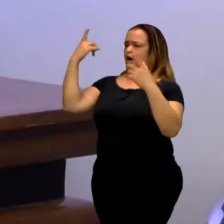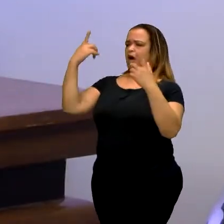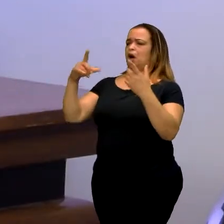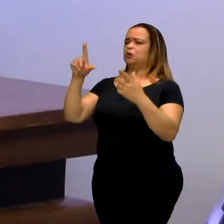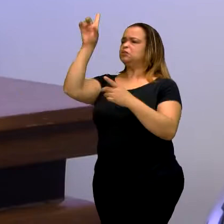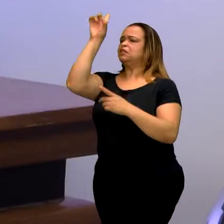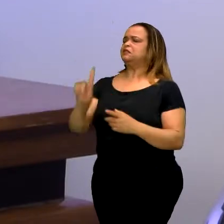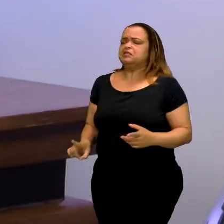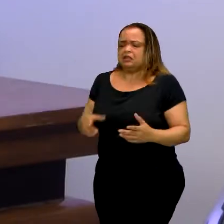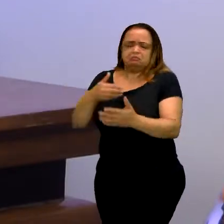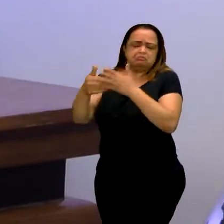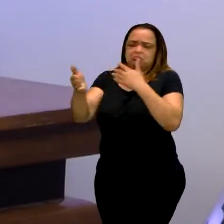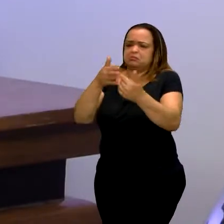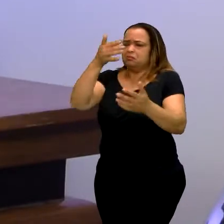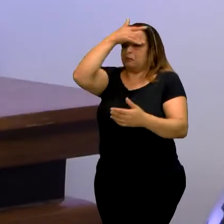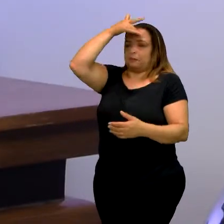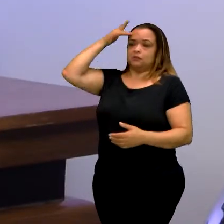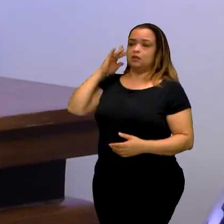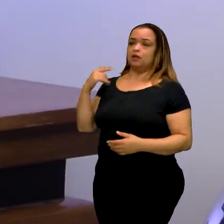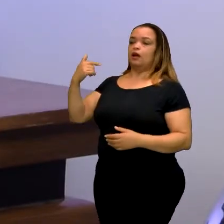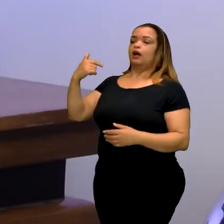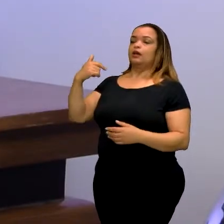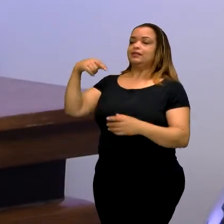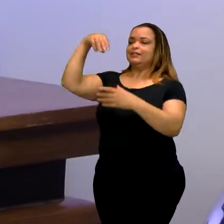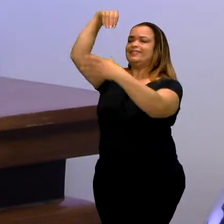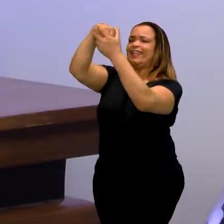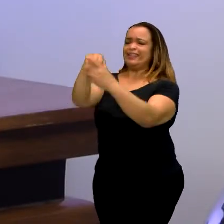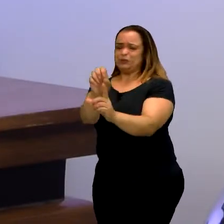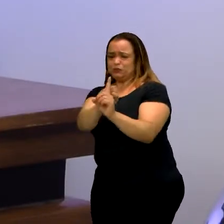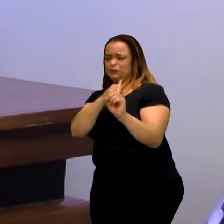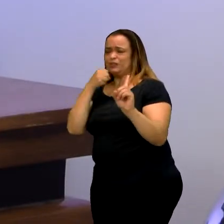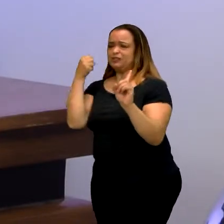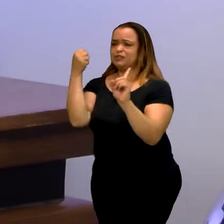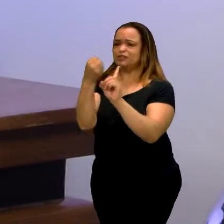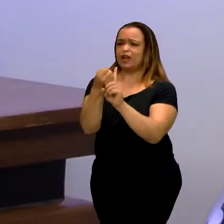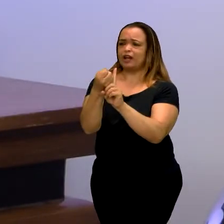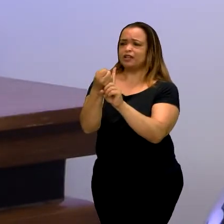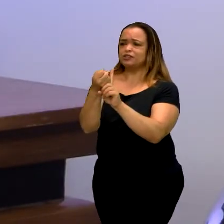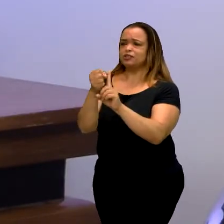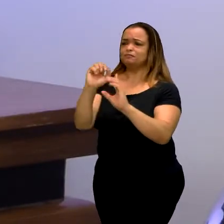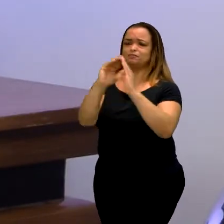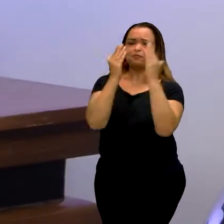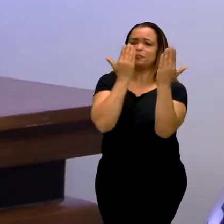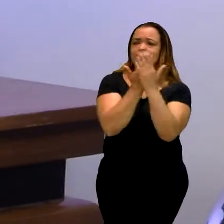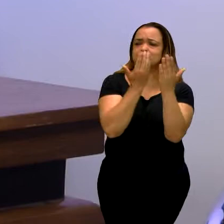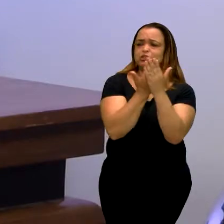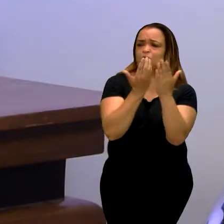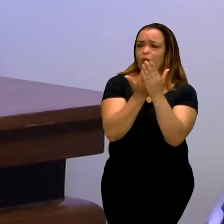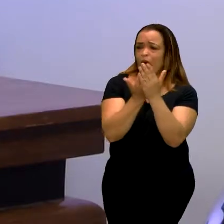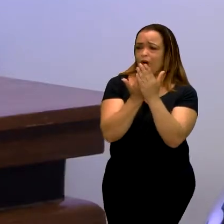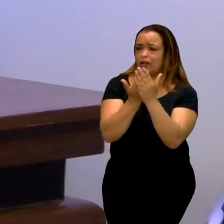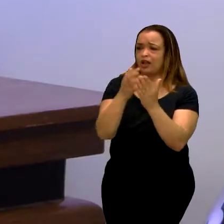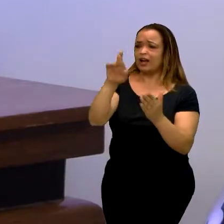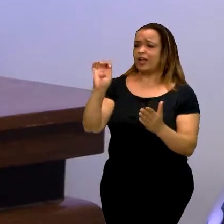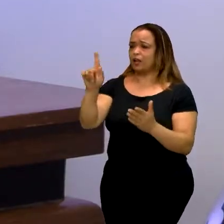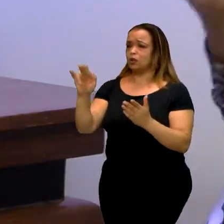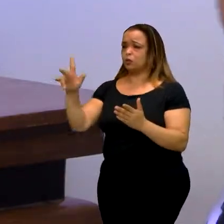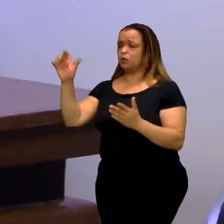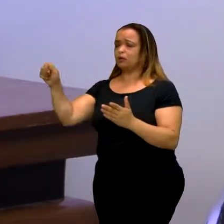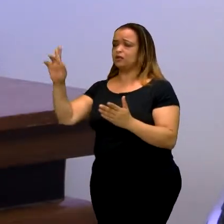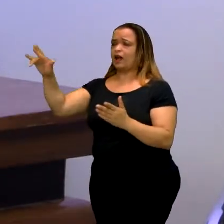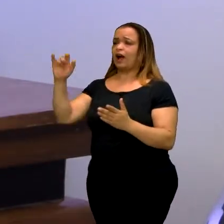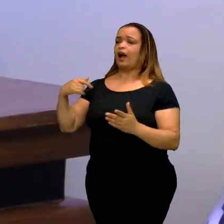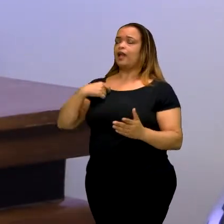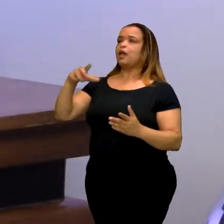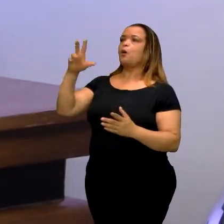deficiência. E, de repente, na sociedade, a escola regular, eu acreditava, eu achava que a